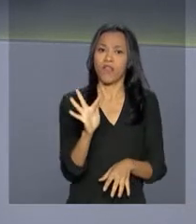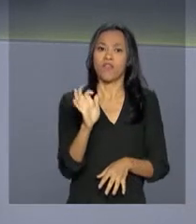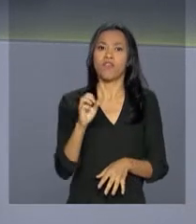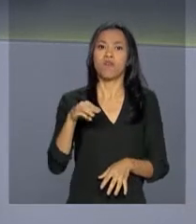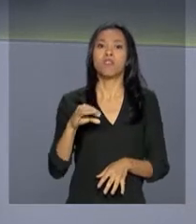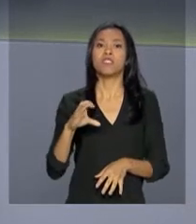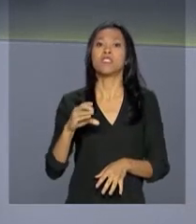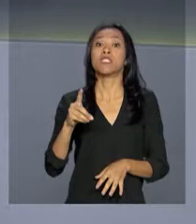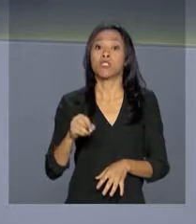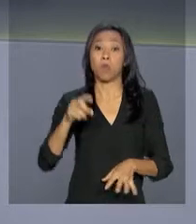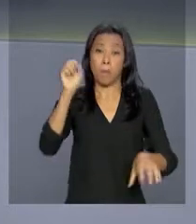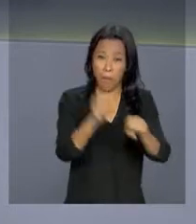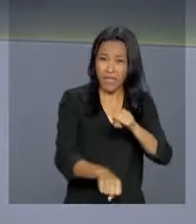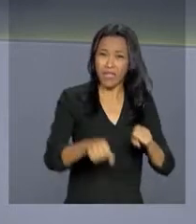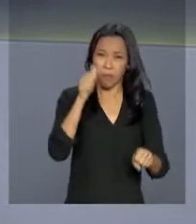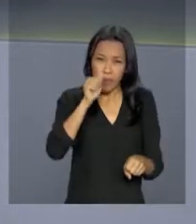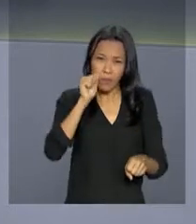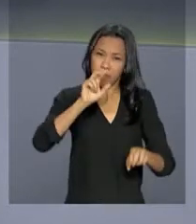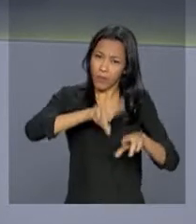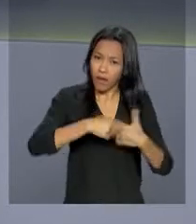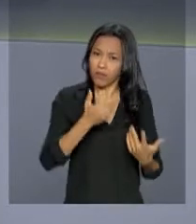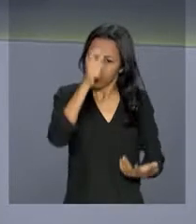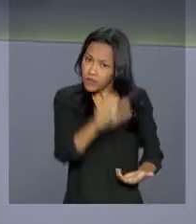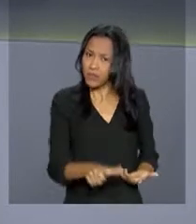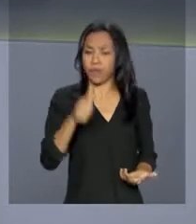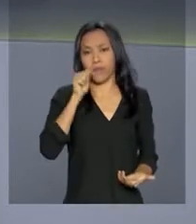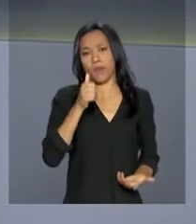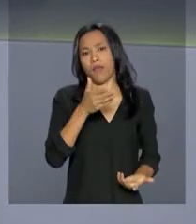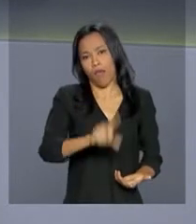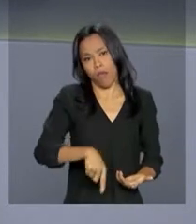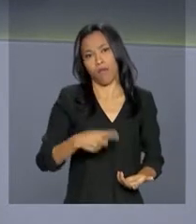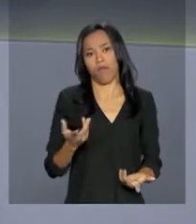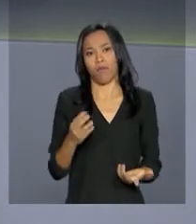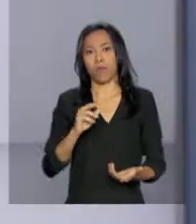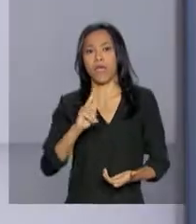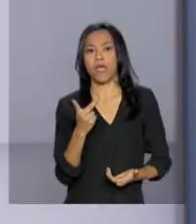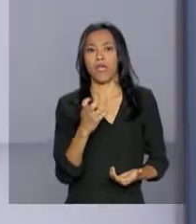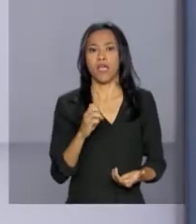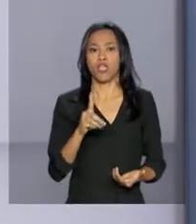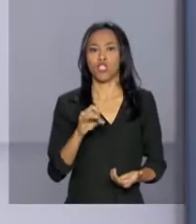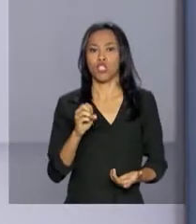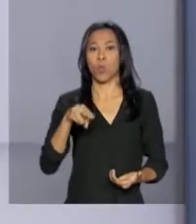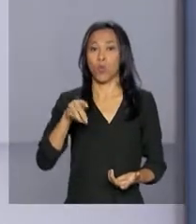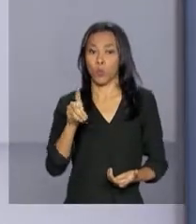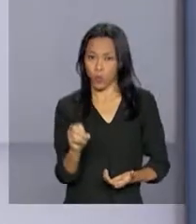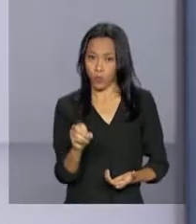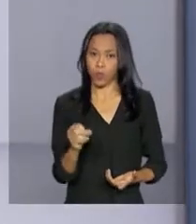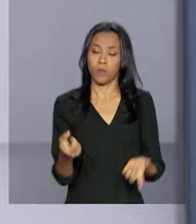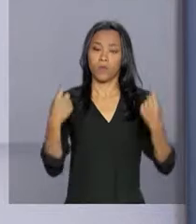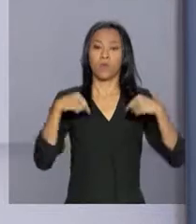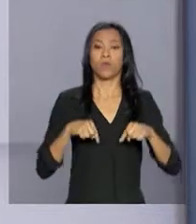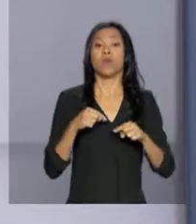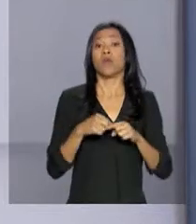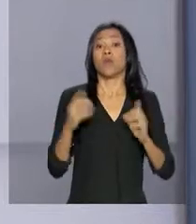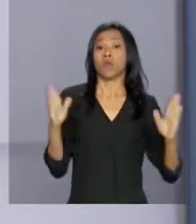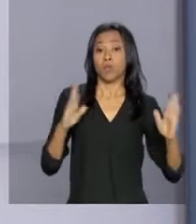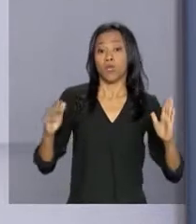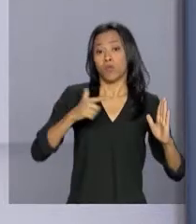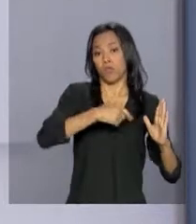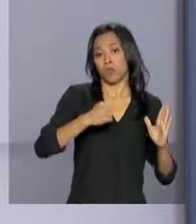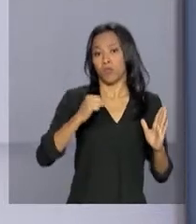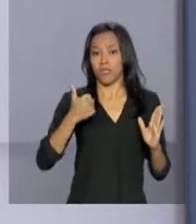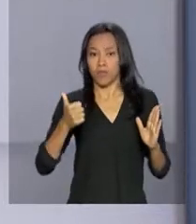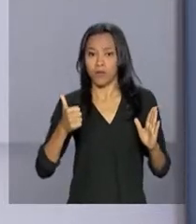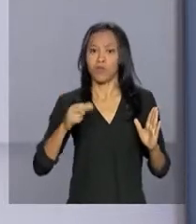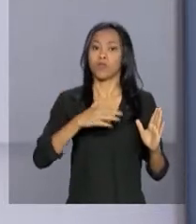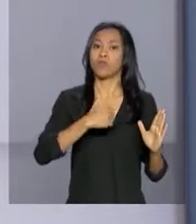o assassinato de mulheres por questões de gênero um crime hediondo. Entre os anos 2011 e 2017,